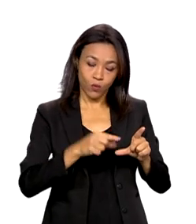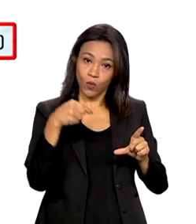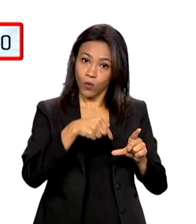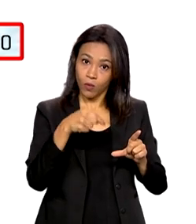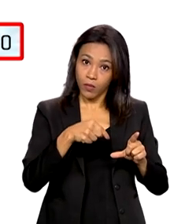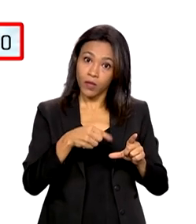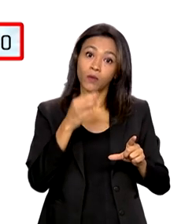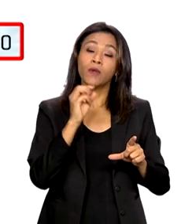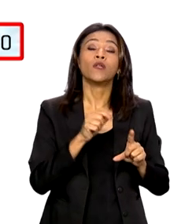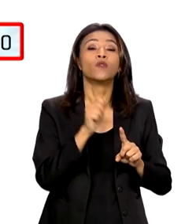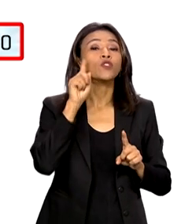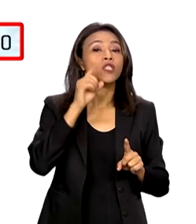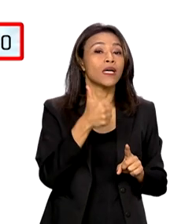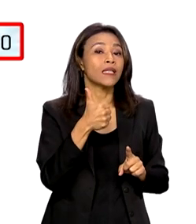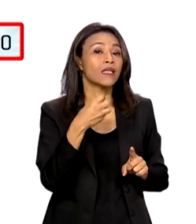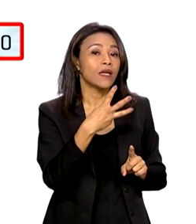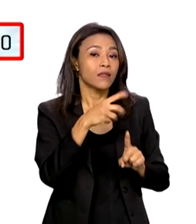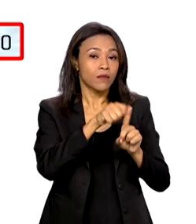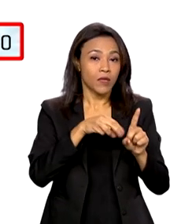partir de 13 de maio de 2020.